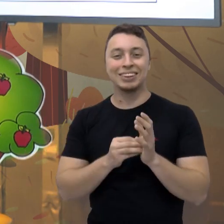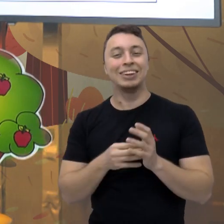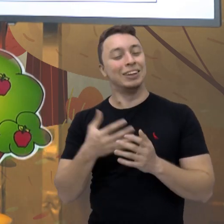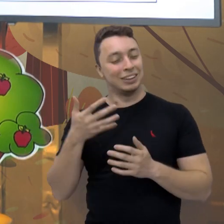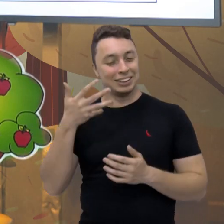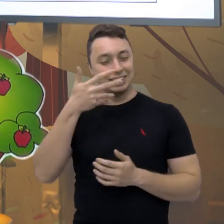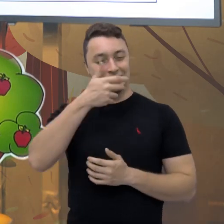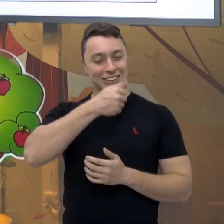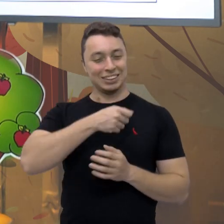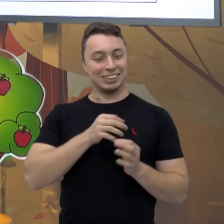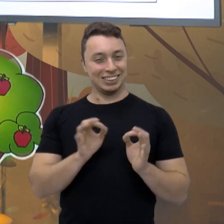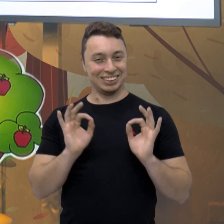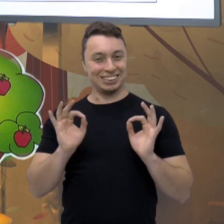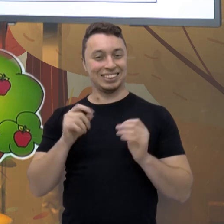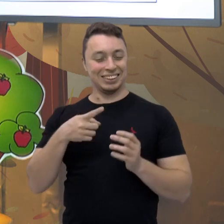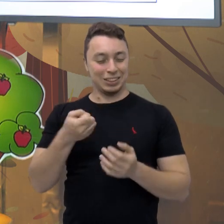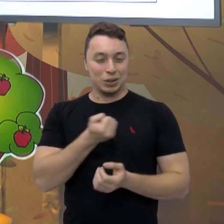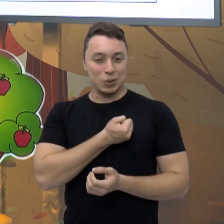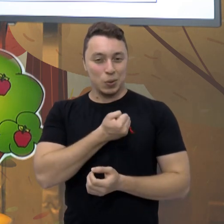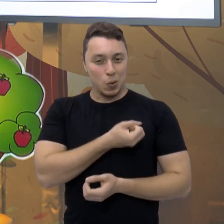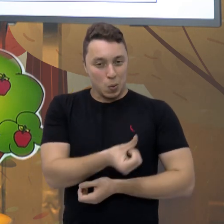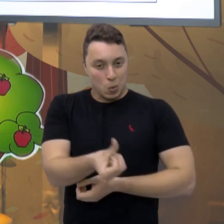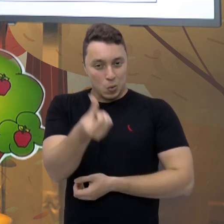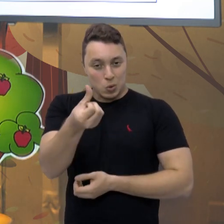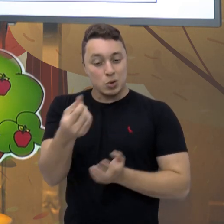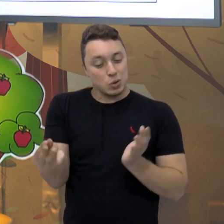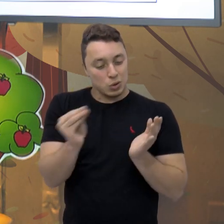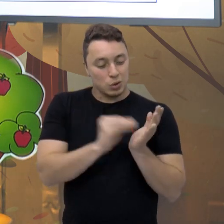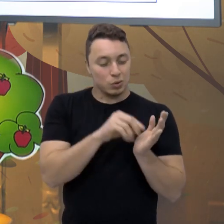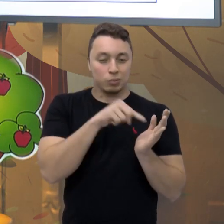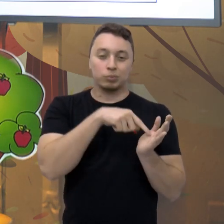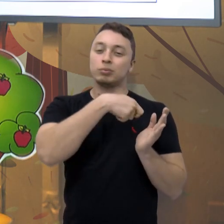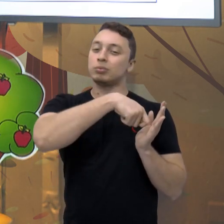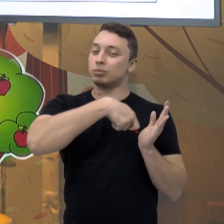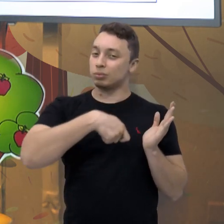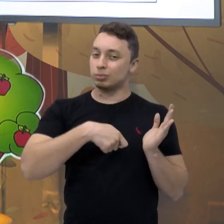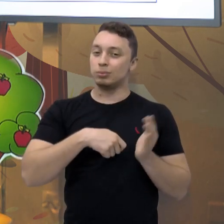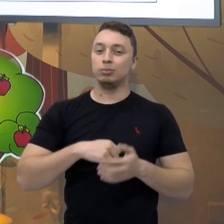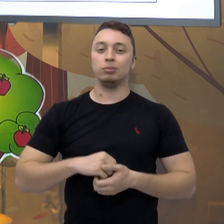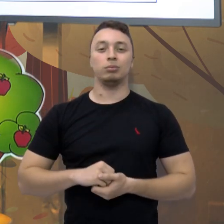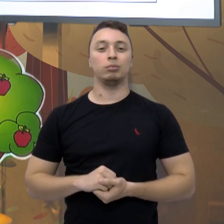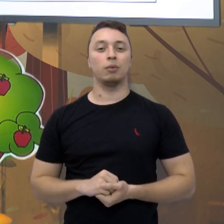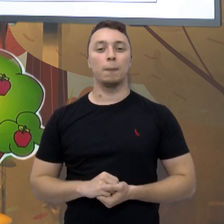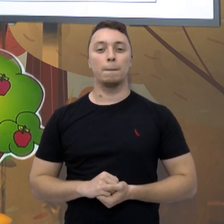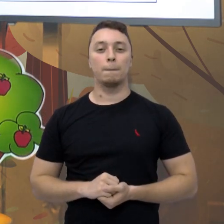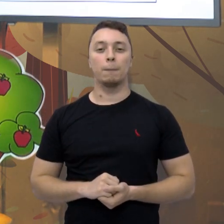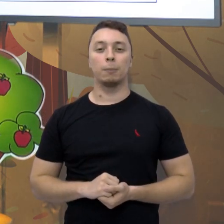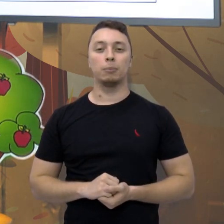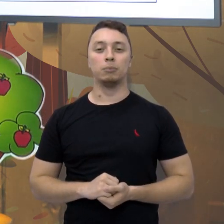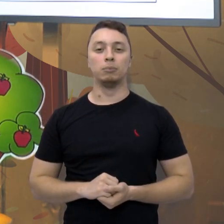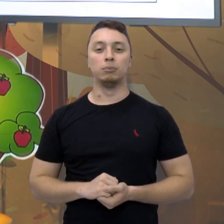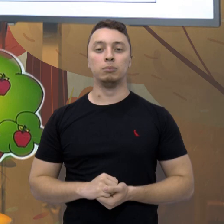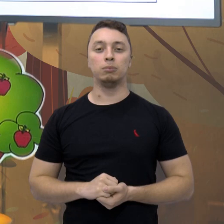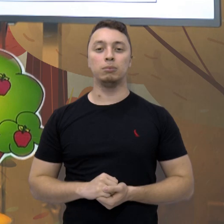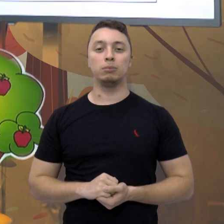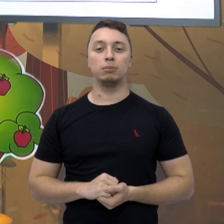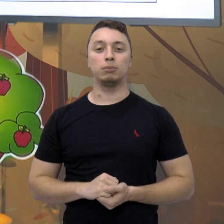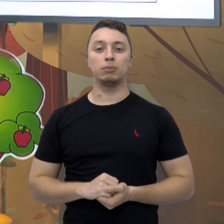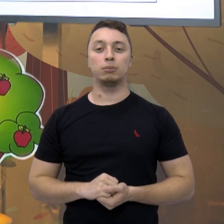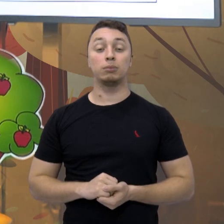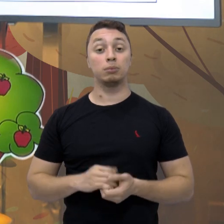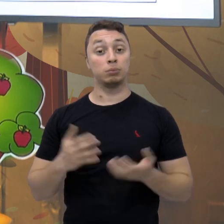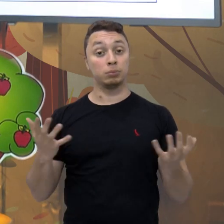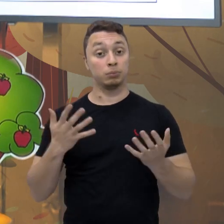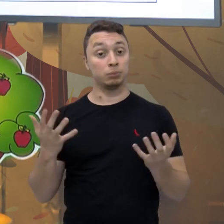aí o número seis no seu caderninho aí na letra C. Muito bem, gente. Agora, o